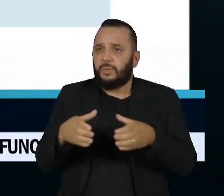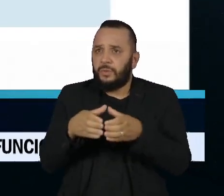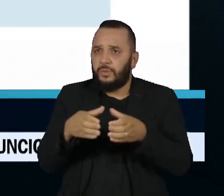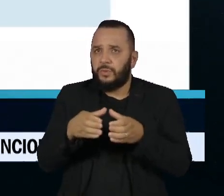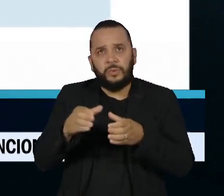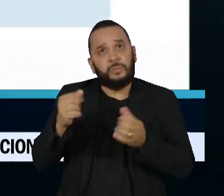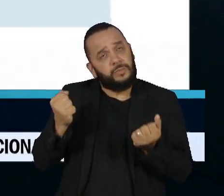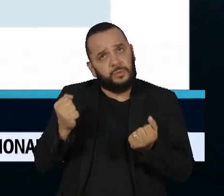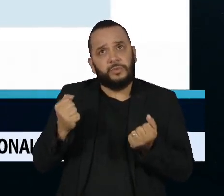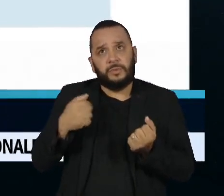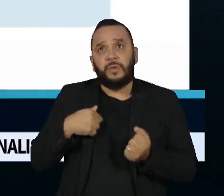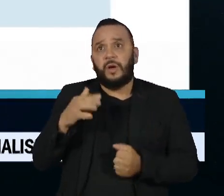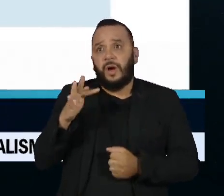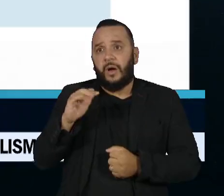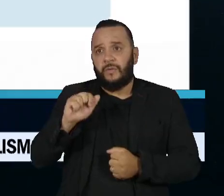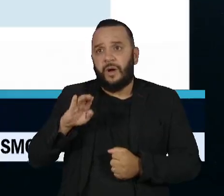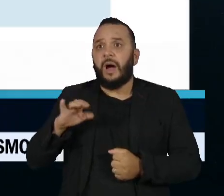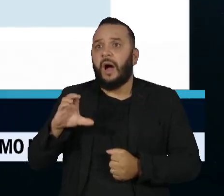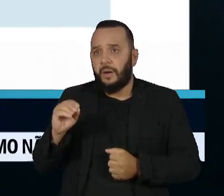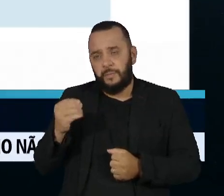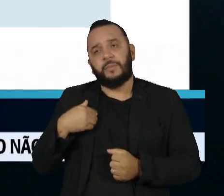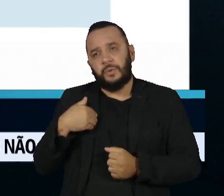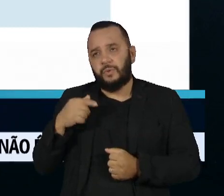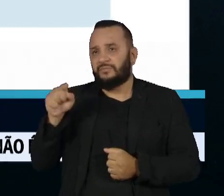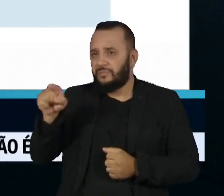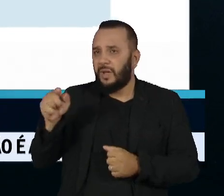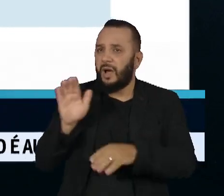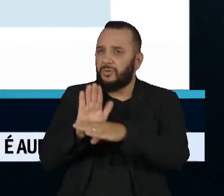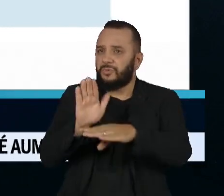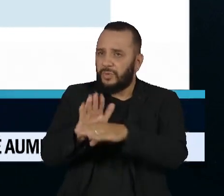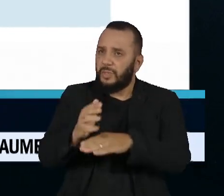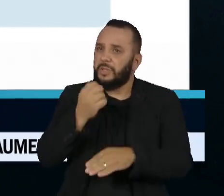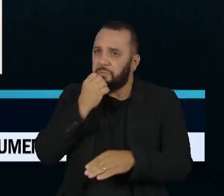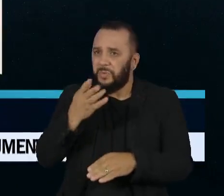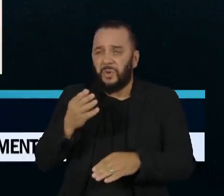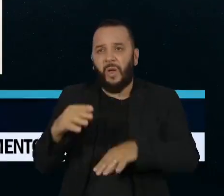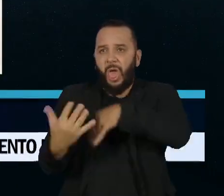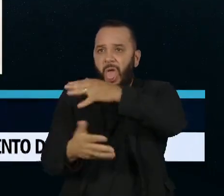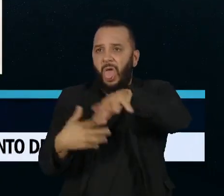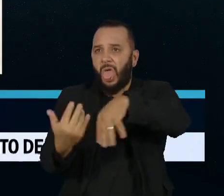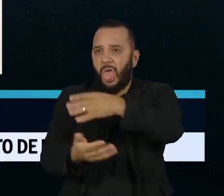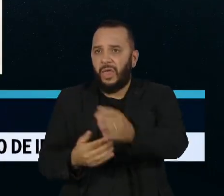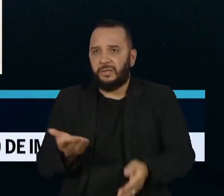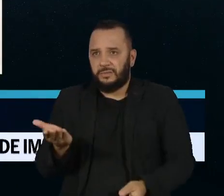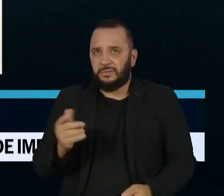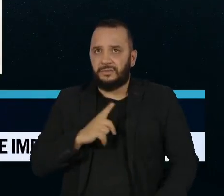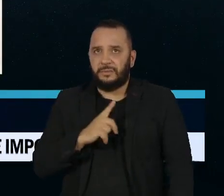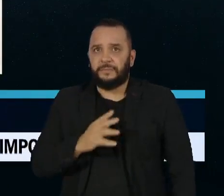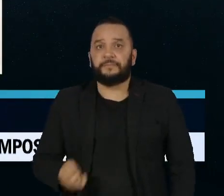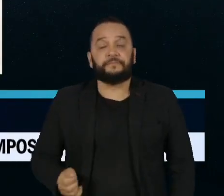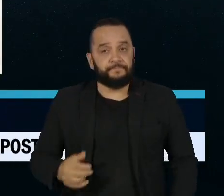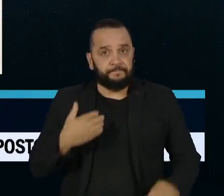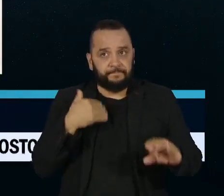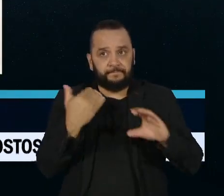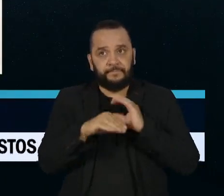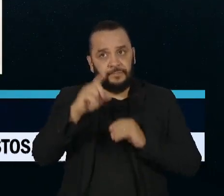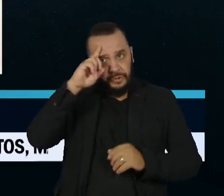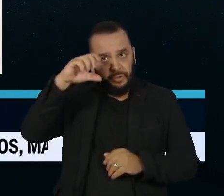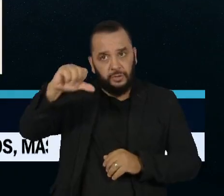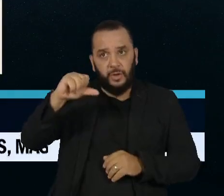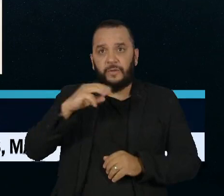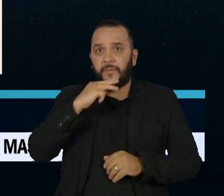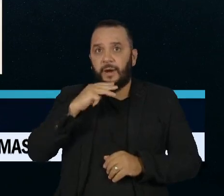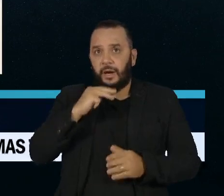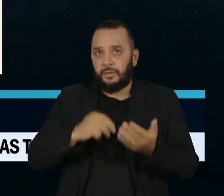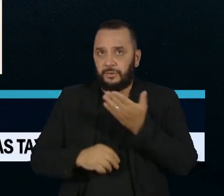pô, se não fosse o Fábio aí nessa guerra toda aí, o negócio estaria muito mais enrolado. Outra mensagem do dia 9 de março foi